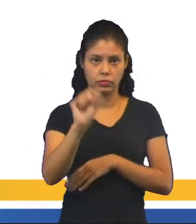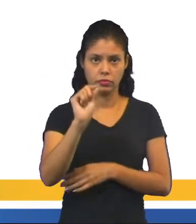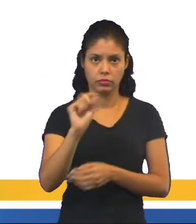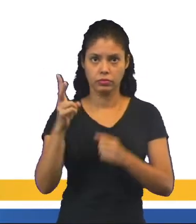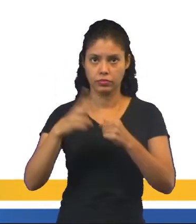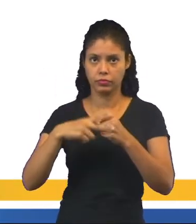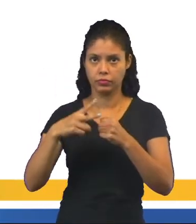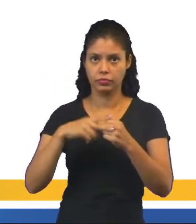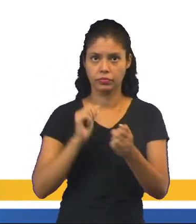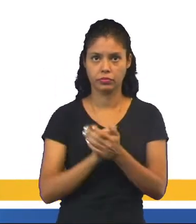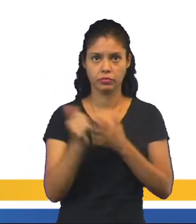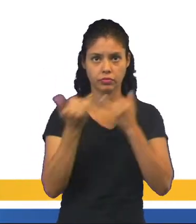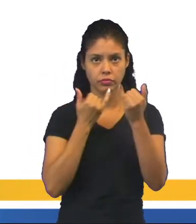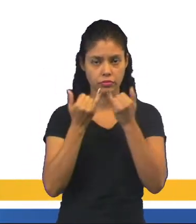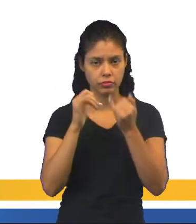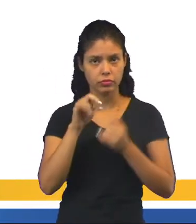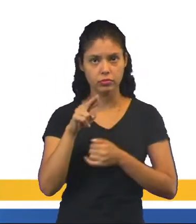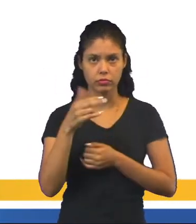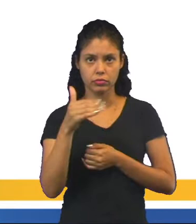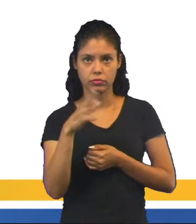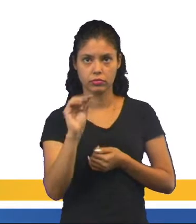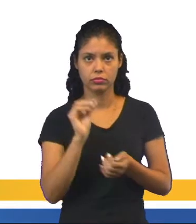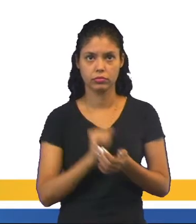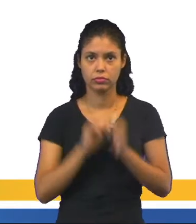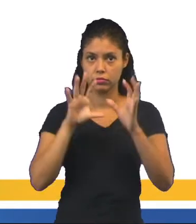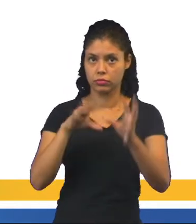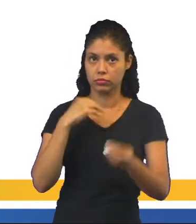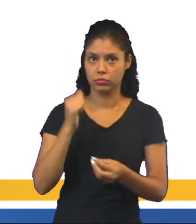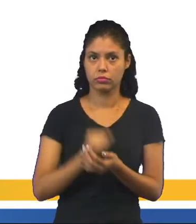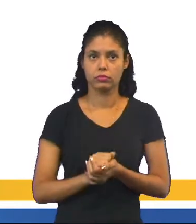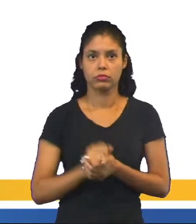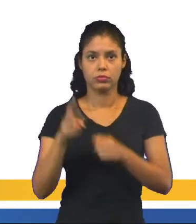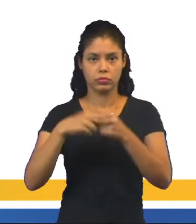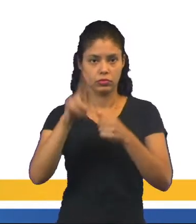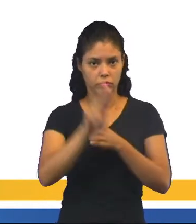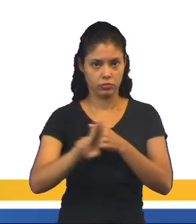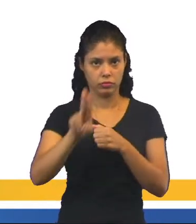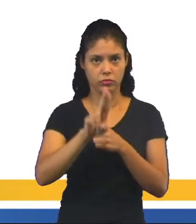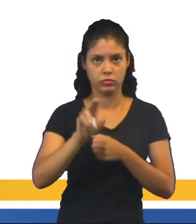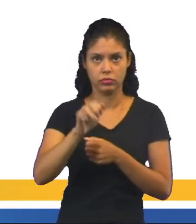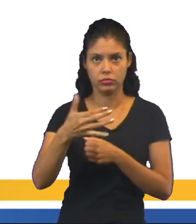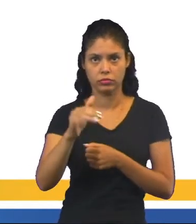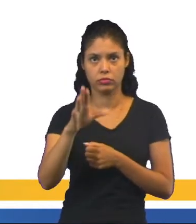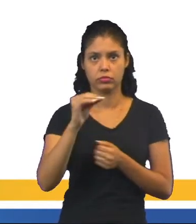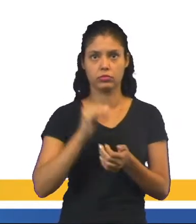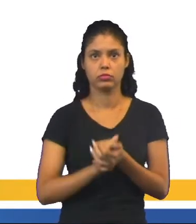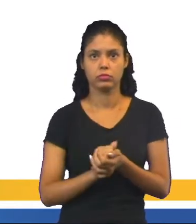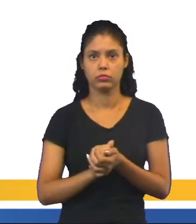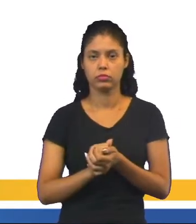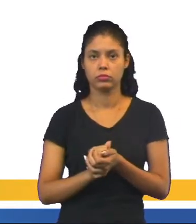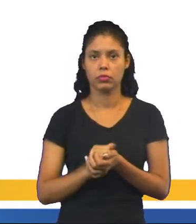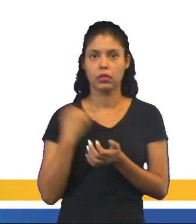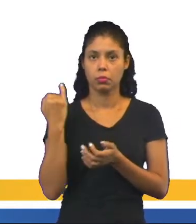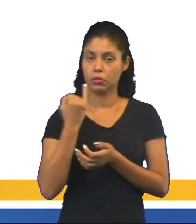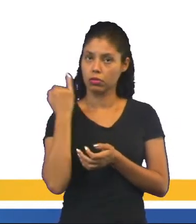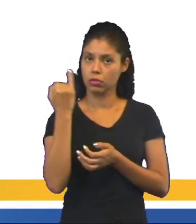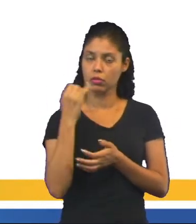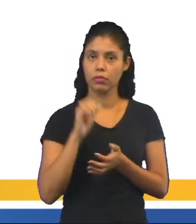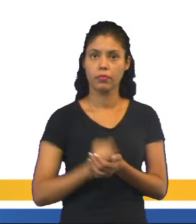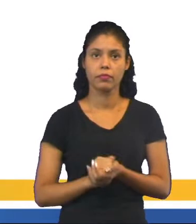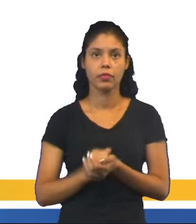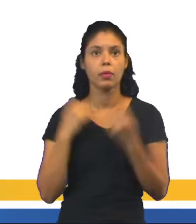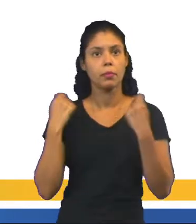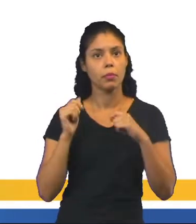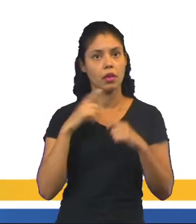na escolha dos verbos de enunciação. Assim, embora o uso dos verbos de enunciação seja essencial,